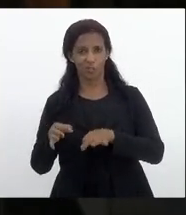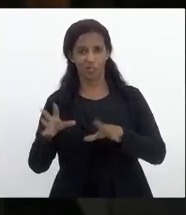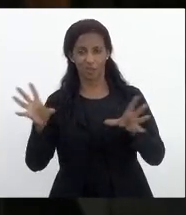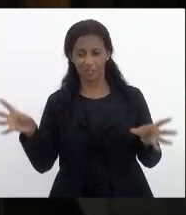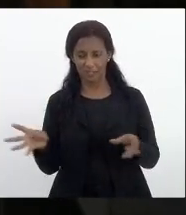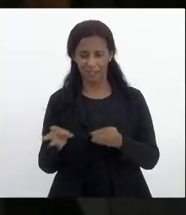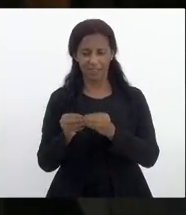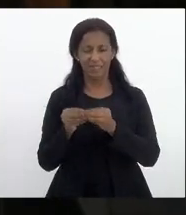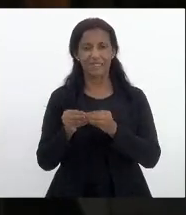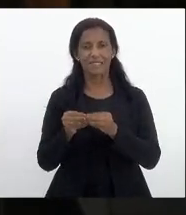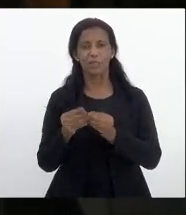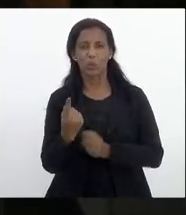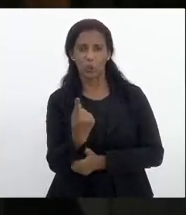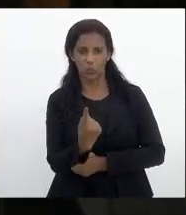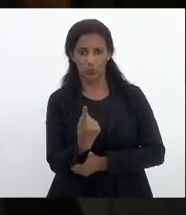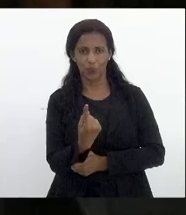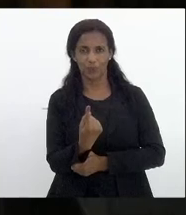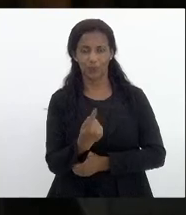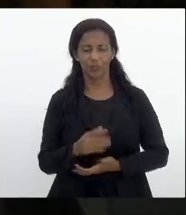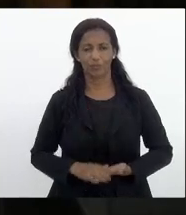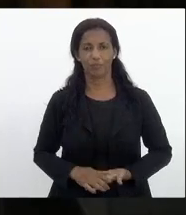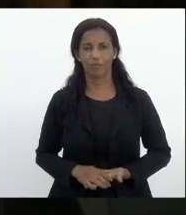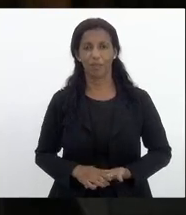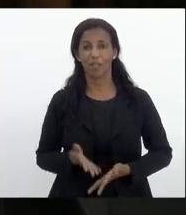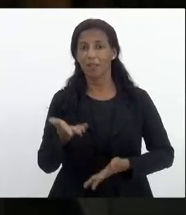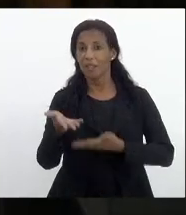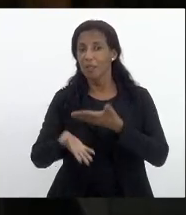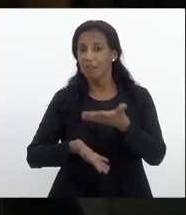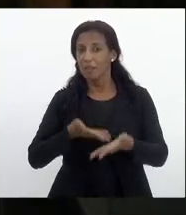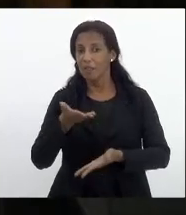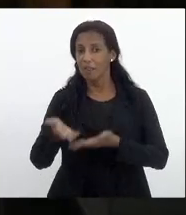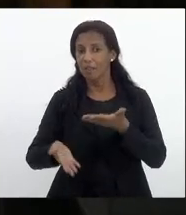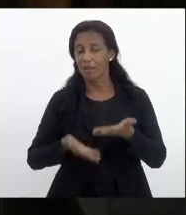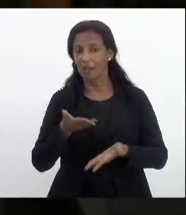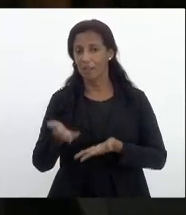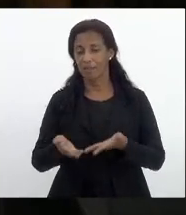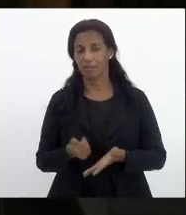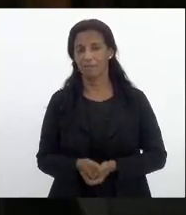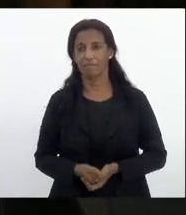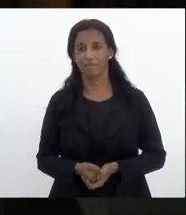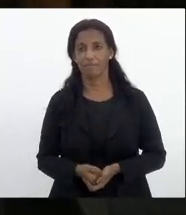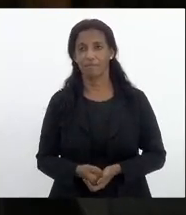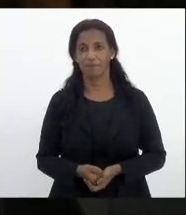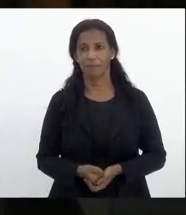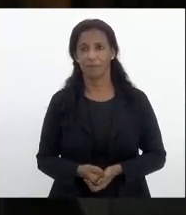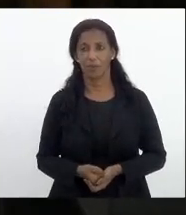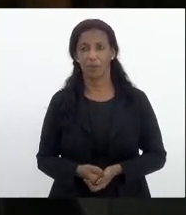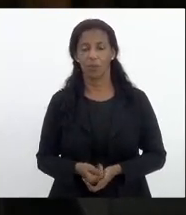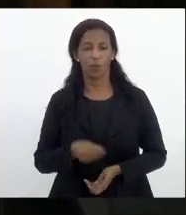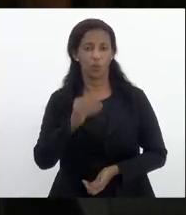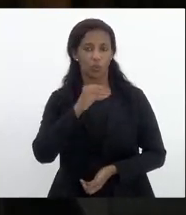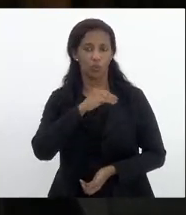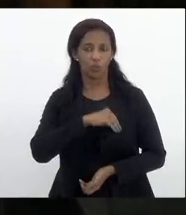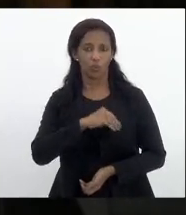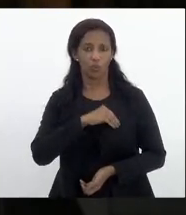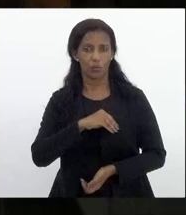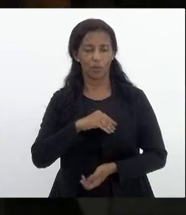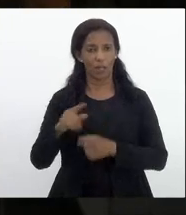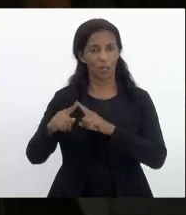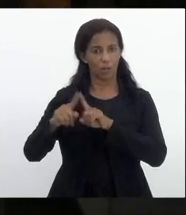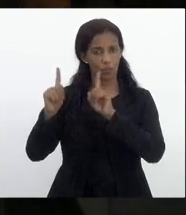fundidos num só que trata da reposição do salário do